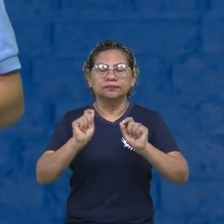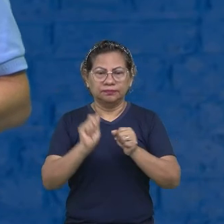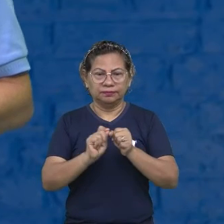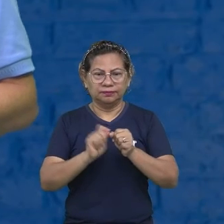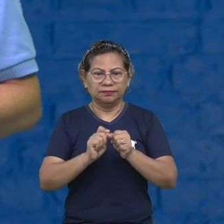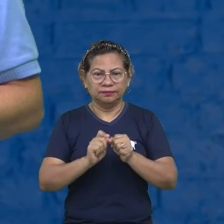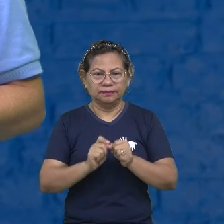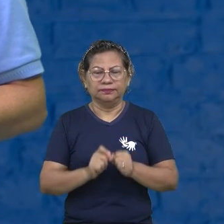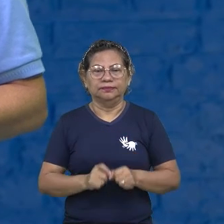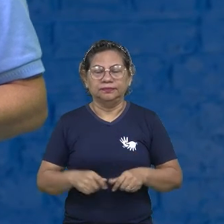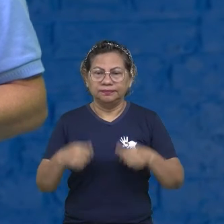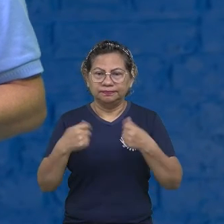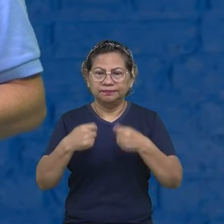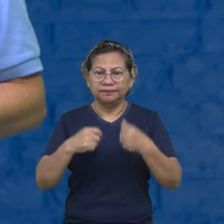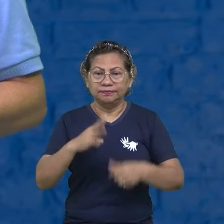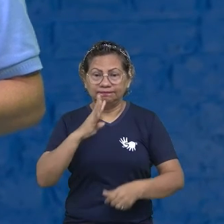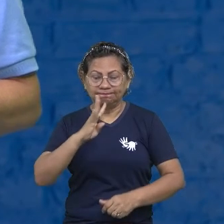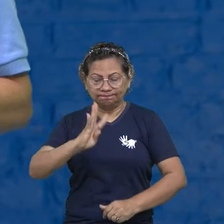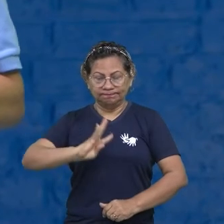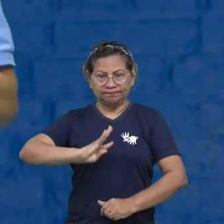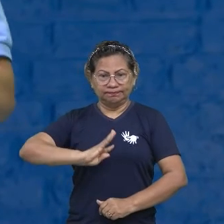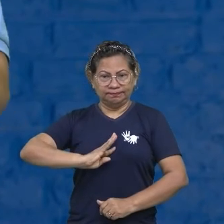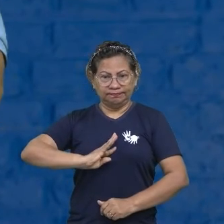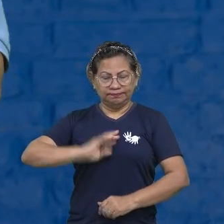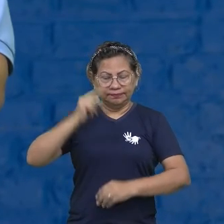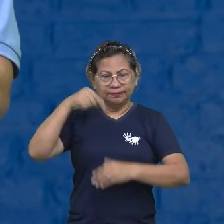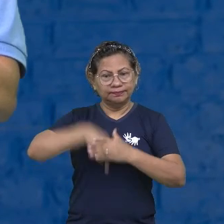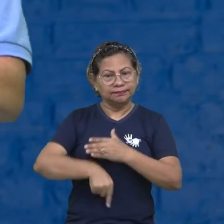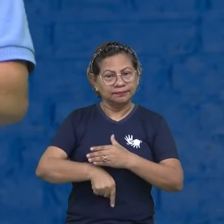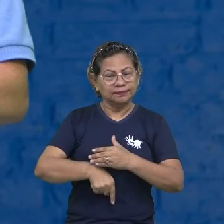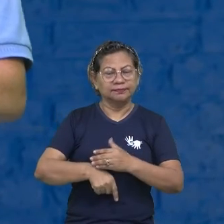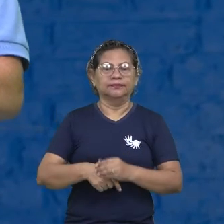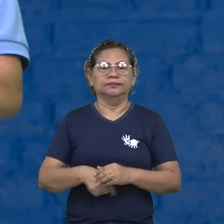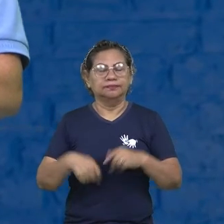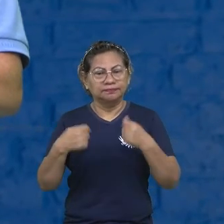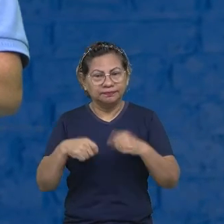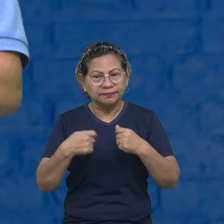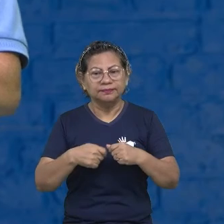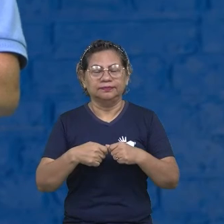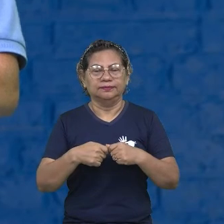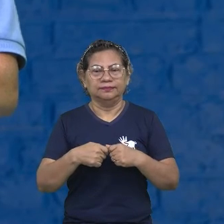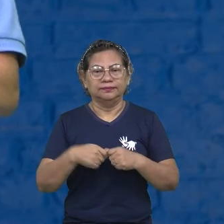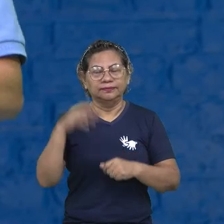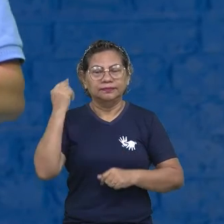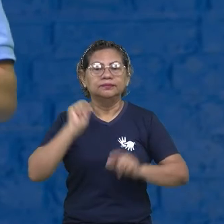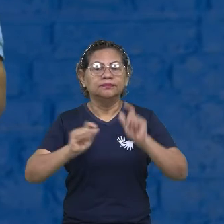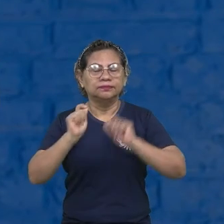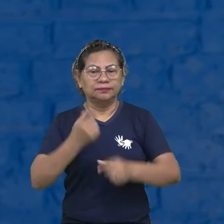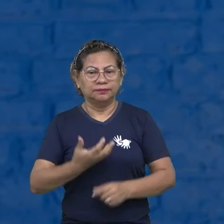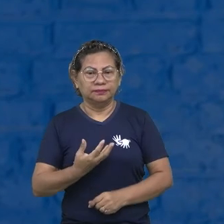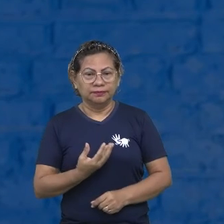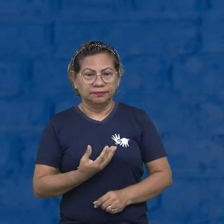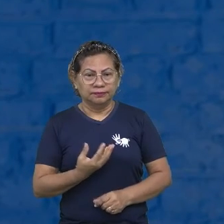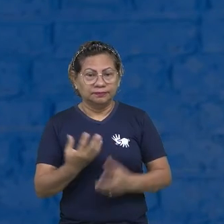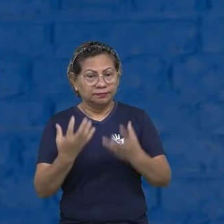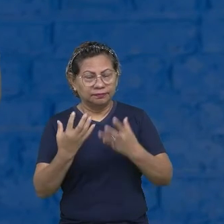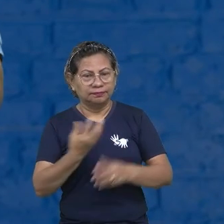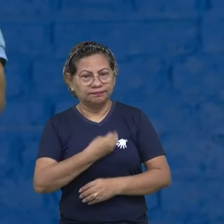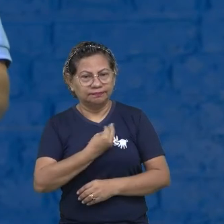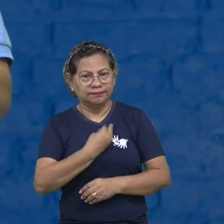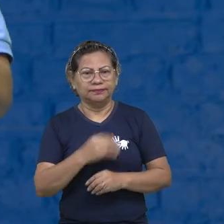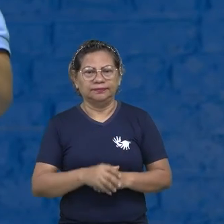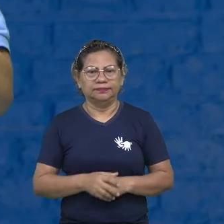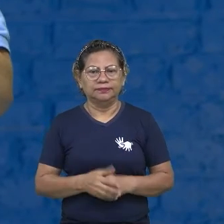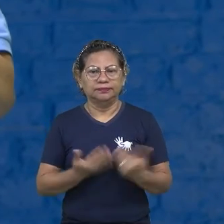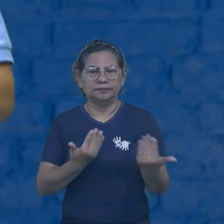Eu tenho que me autoconhecer. Eu tenho que colocar um propósito. Certo? Aquilo que eu falei para vocês, o